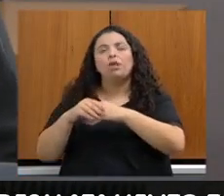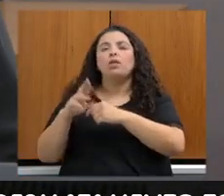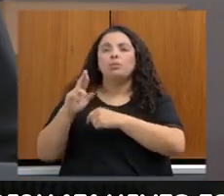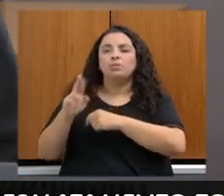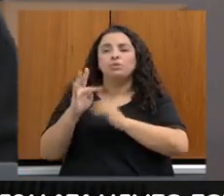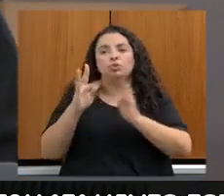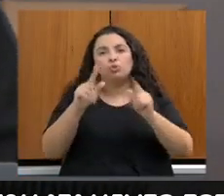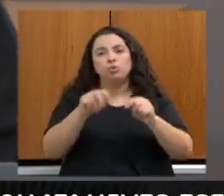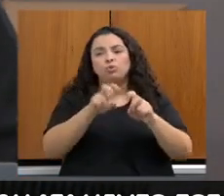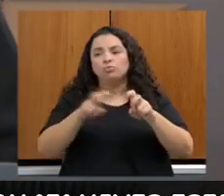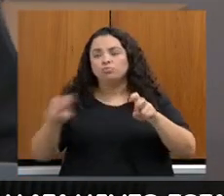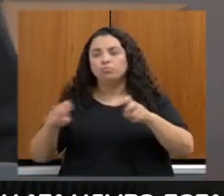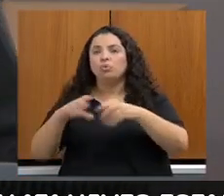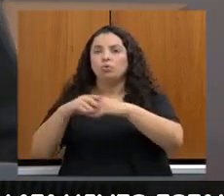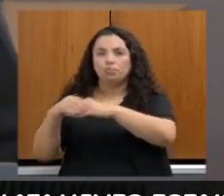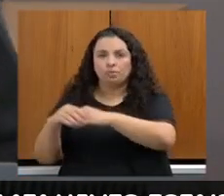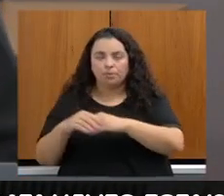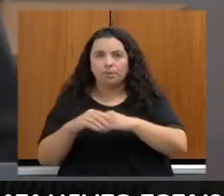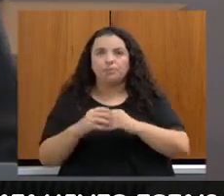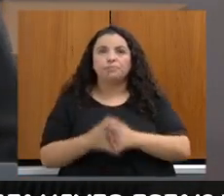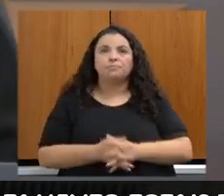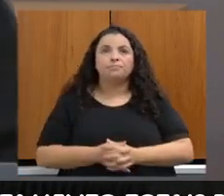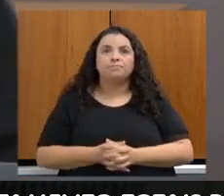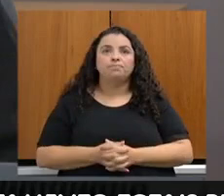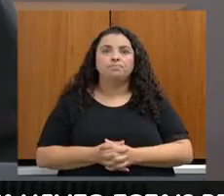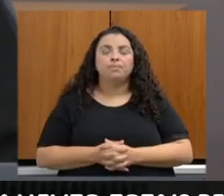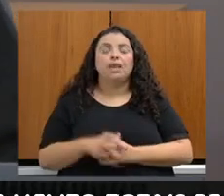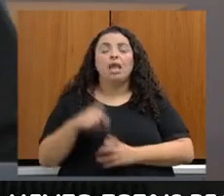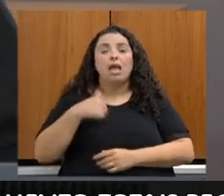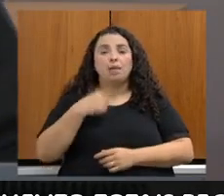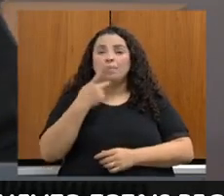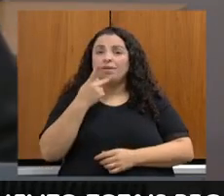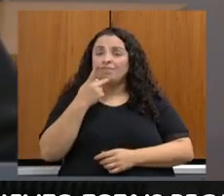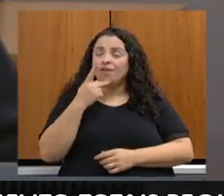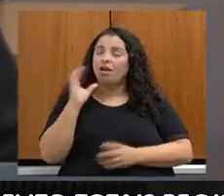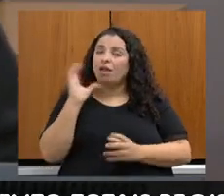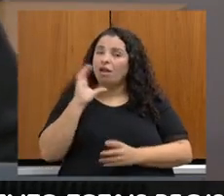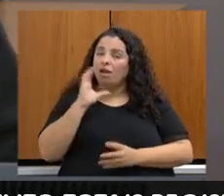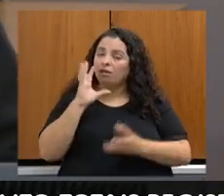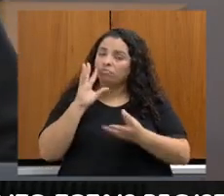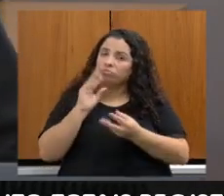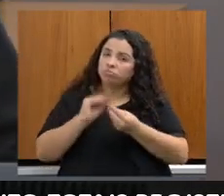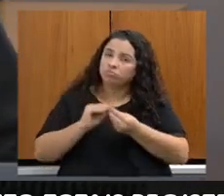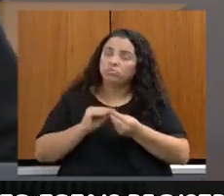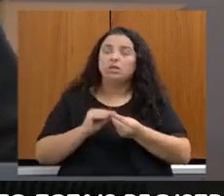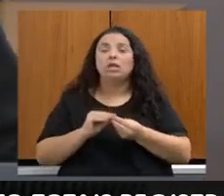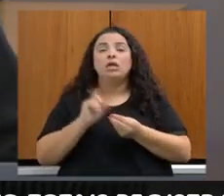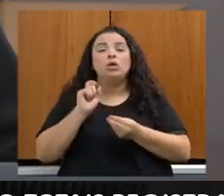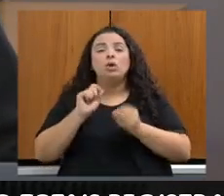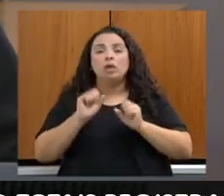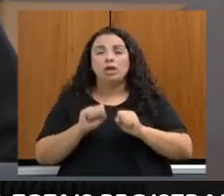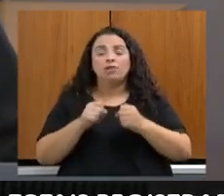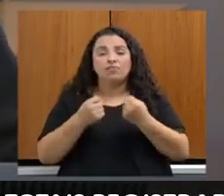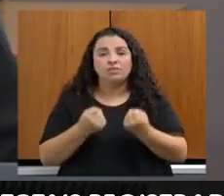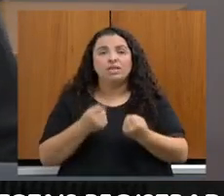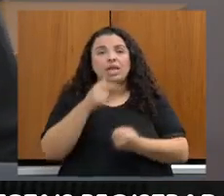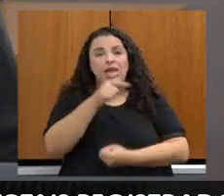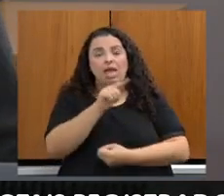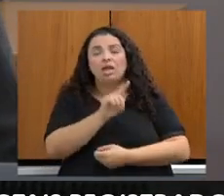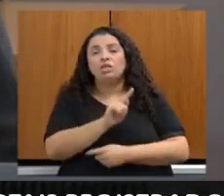remota. A minha fala aqui vai ser breve no sentido de reforçar o que a gerente de